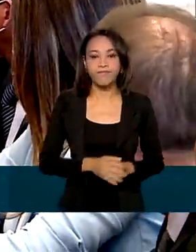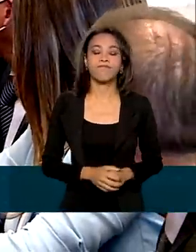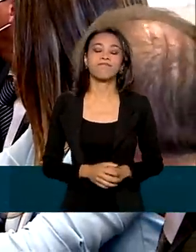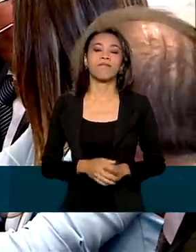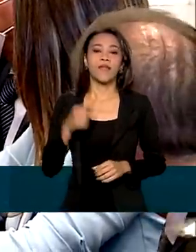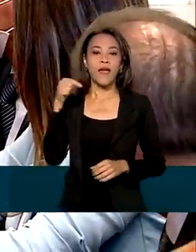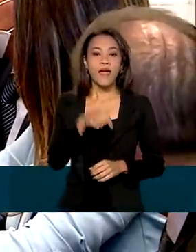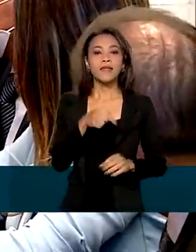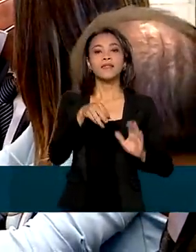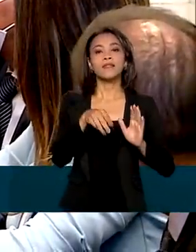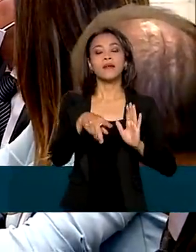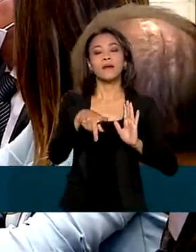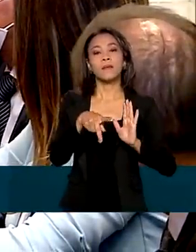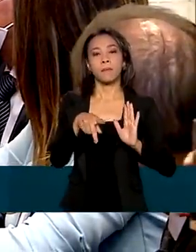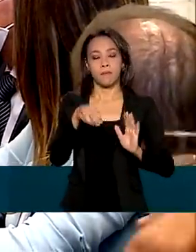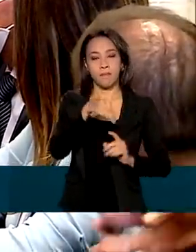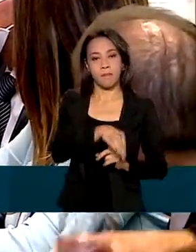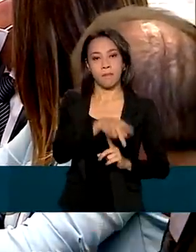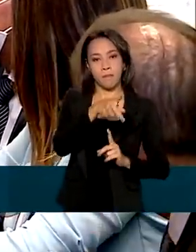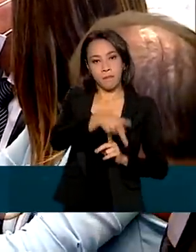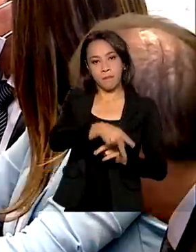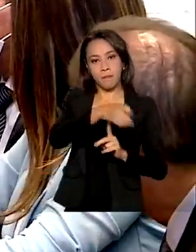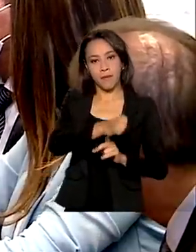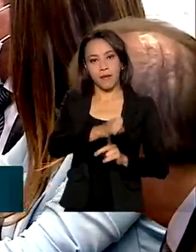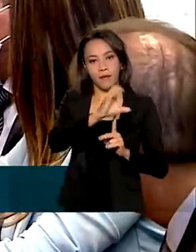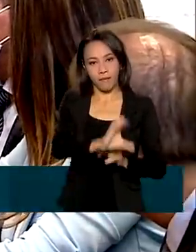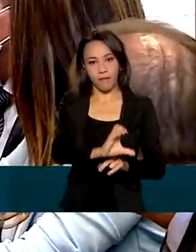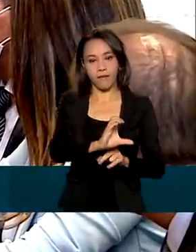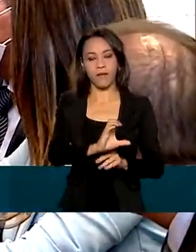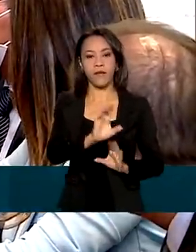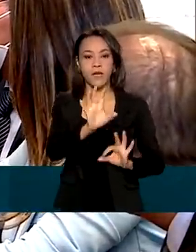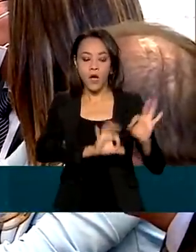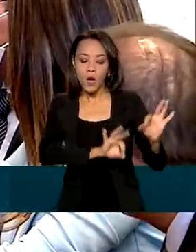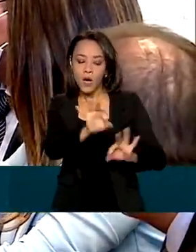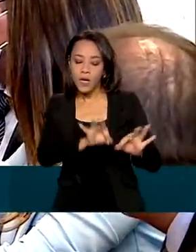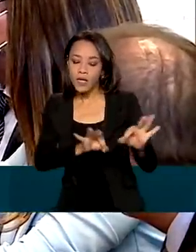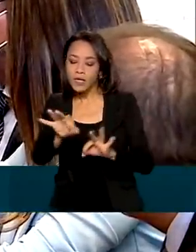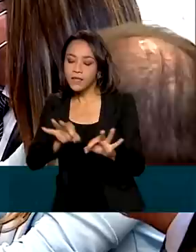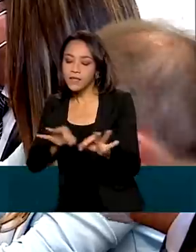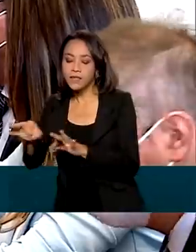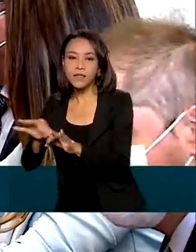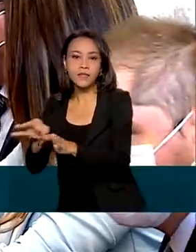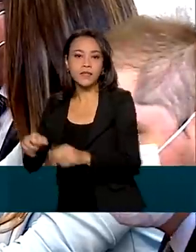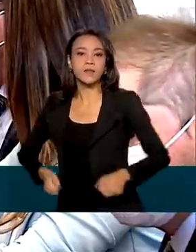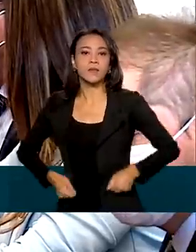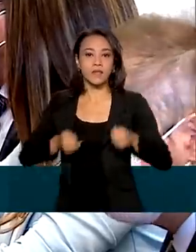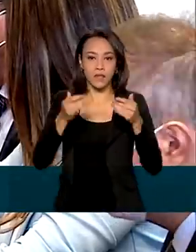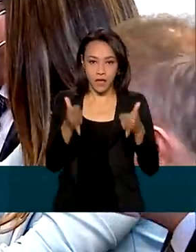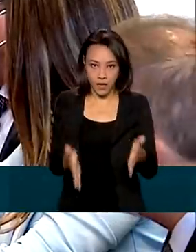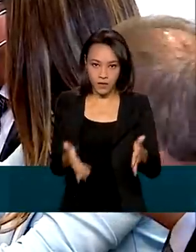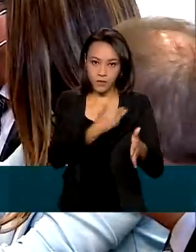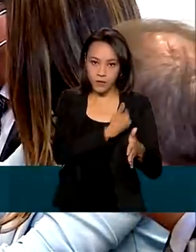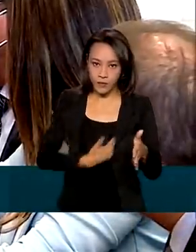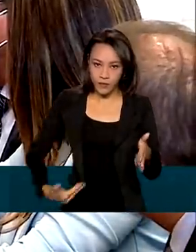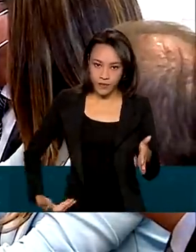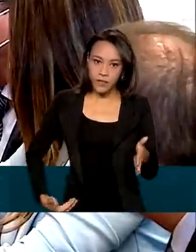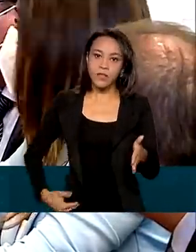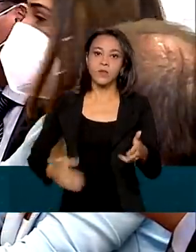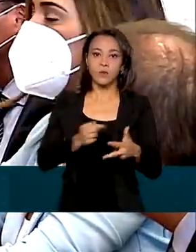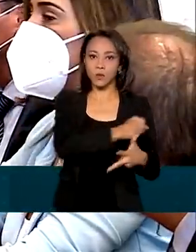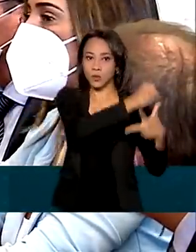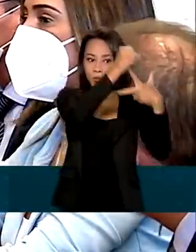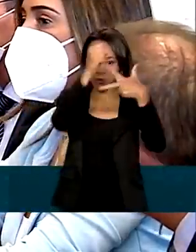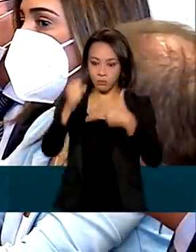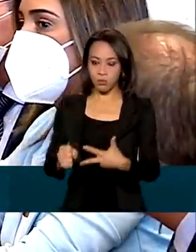cria a previsibilidade dos gastos. Os poderes são independentes, nós nunca vamos